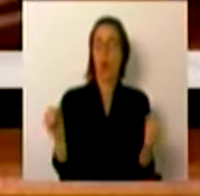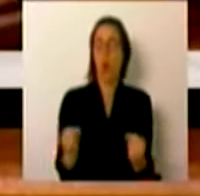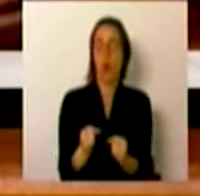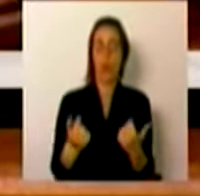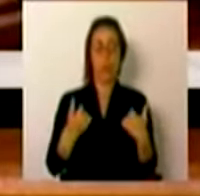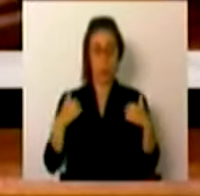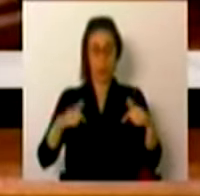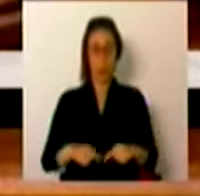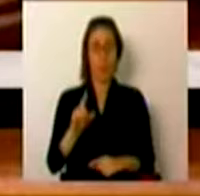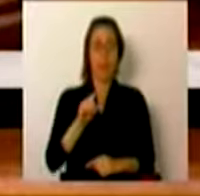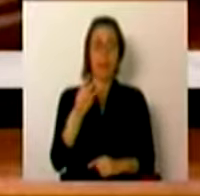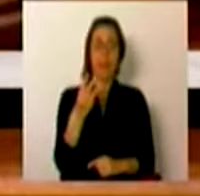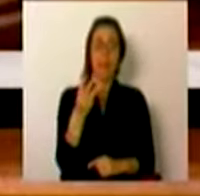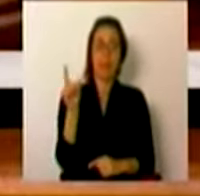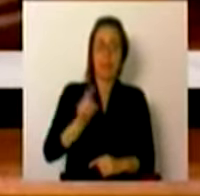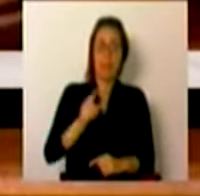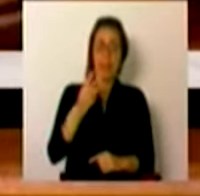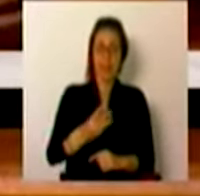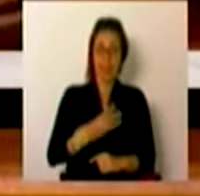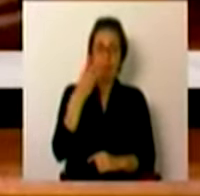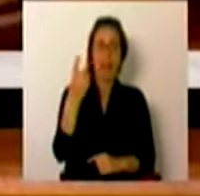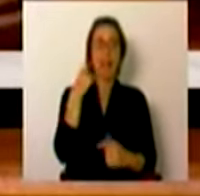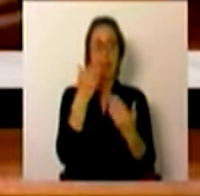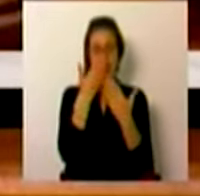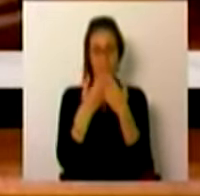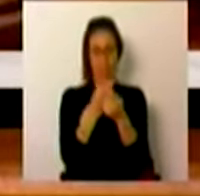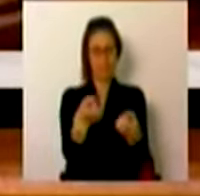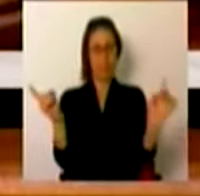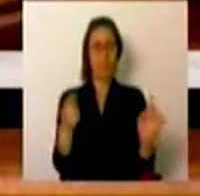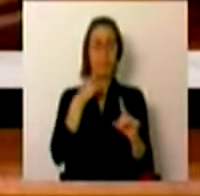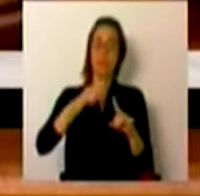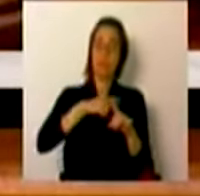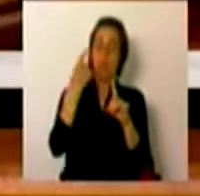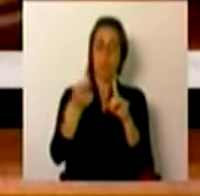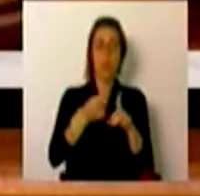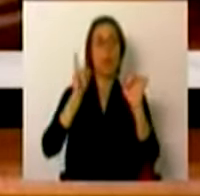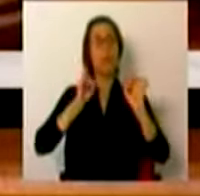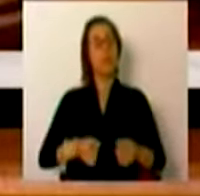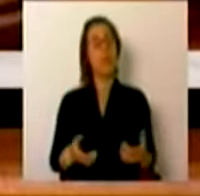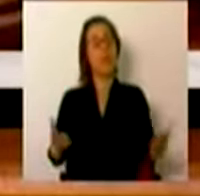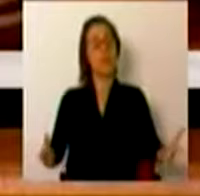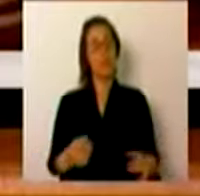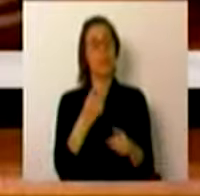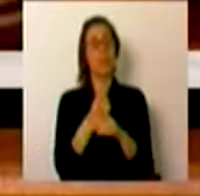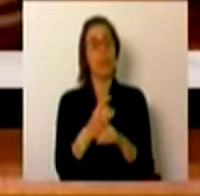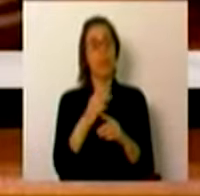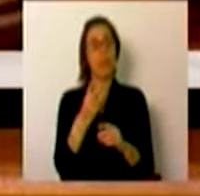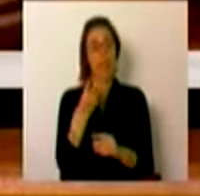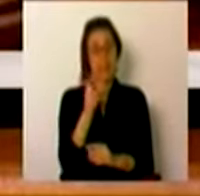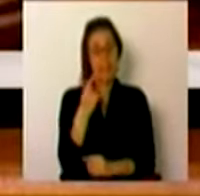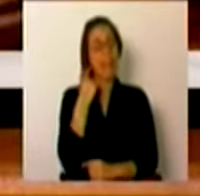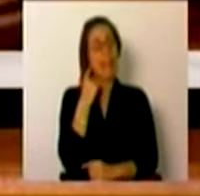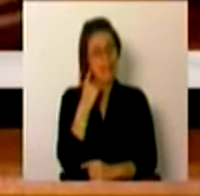encontro-me pelo terceiro ano consecutivo perante vós para vos falar de um ano letivo que começou também pelo terceiro ano